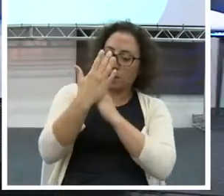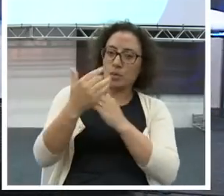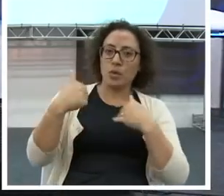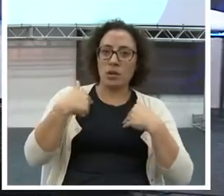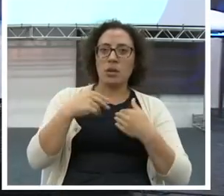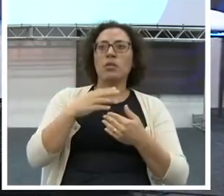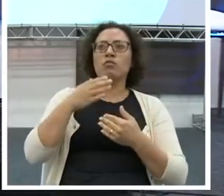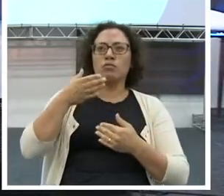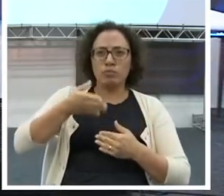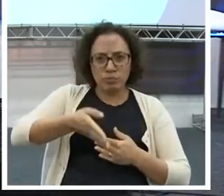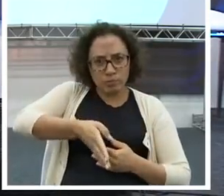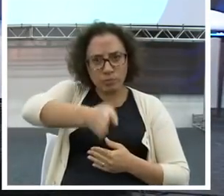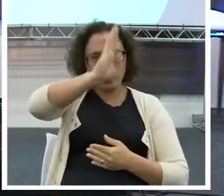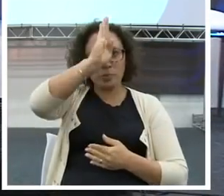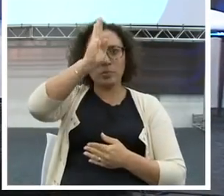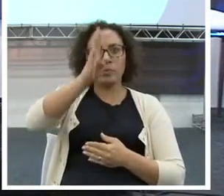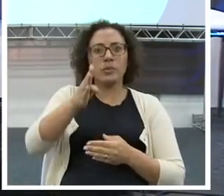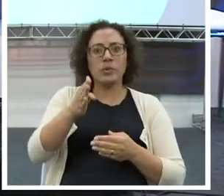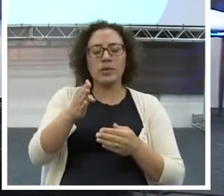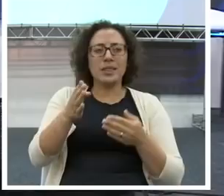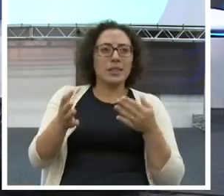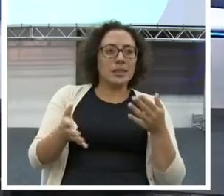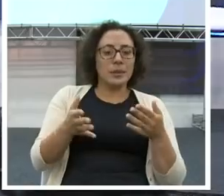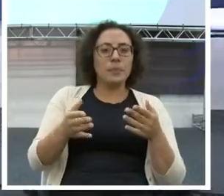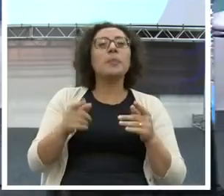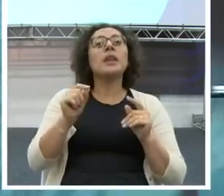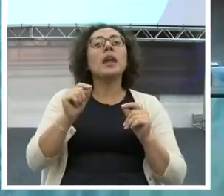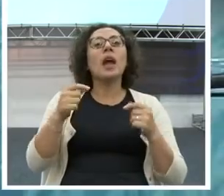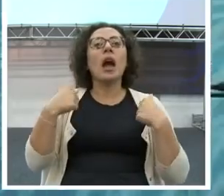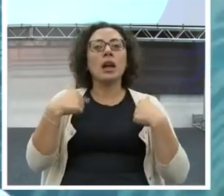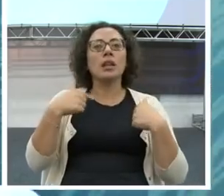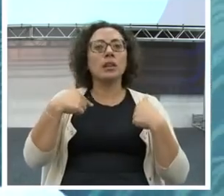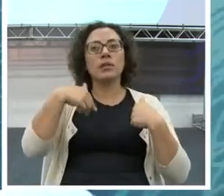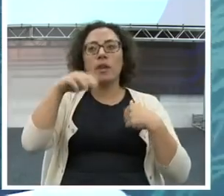Quando você vai na academia. Quem é que faz academia?